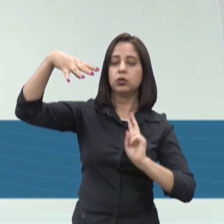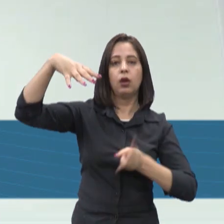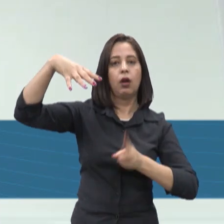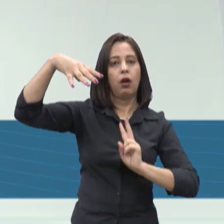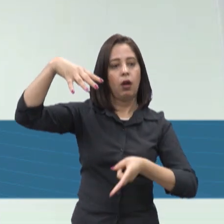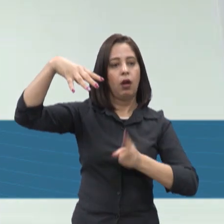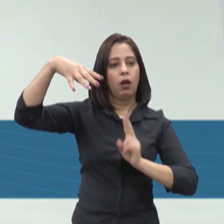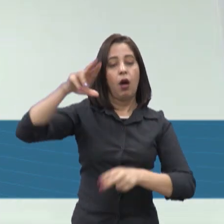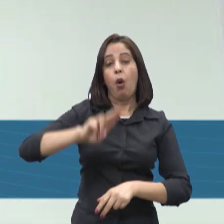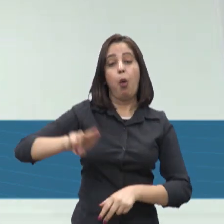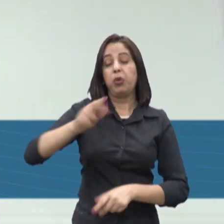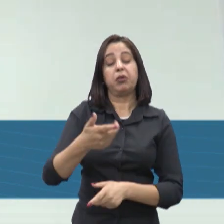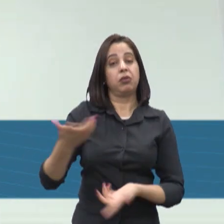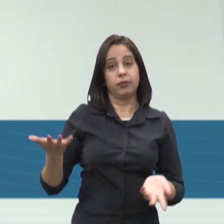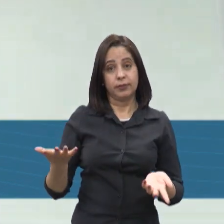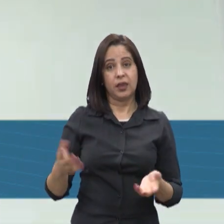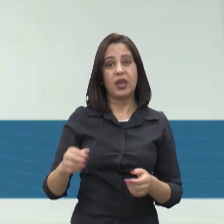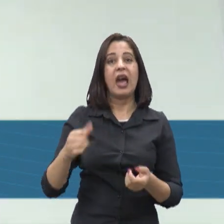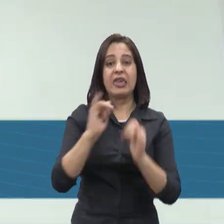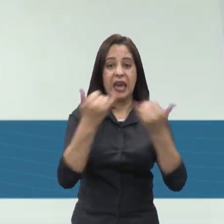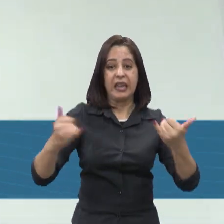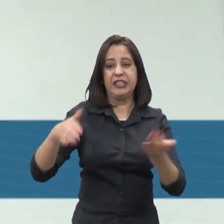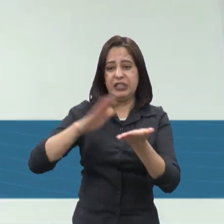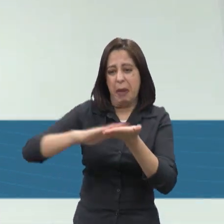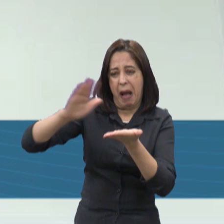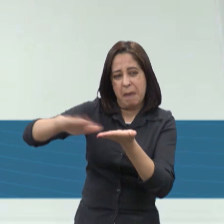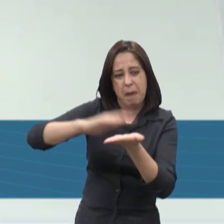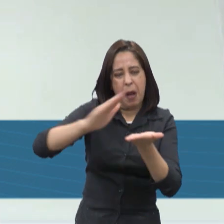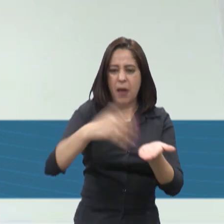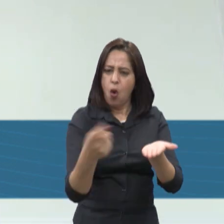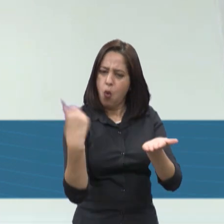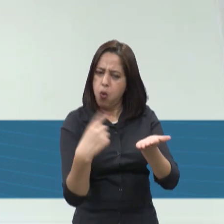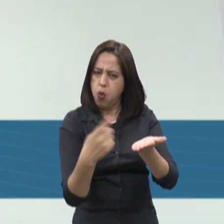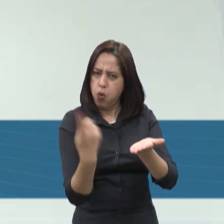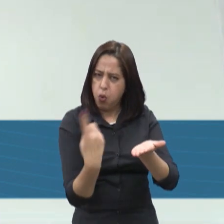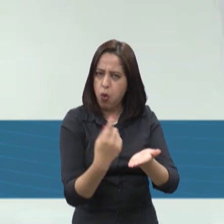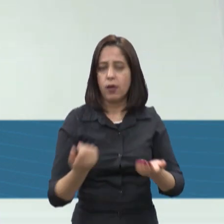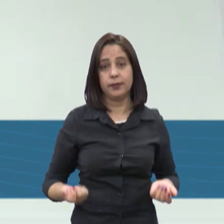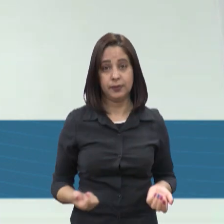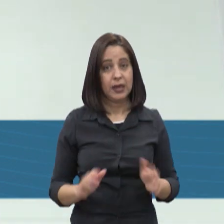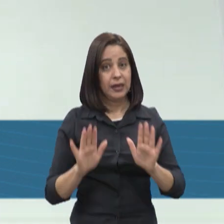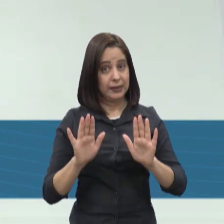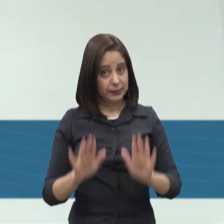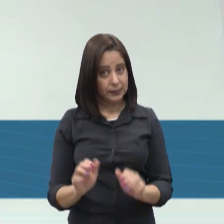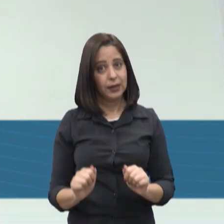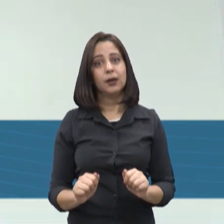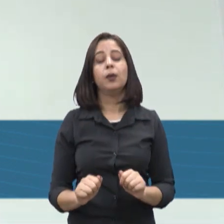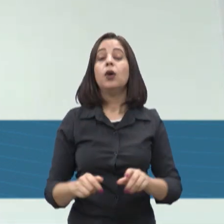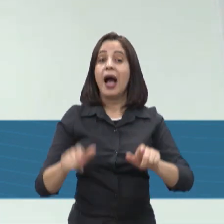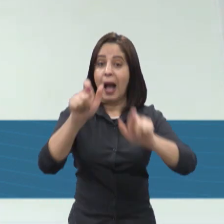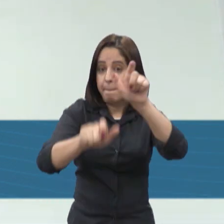acesa. Isso aí tudo vai gastando energia e prejudica tudo. Então, acho que depende bastante também do